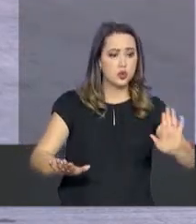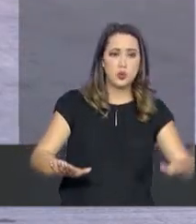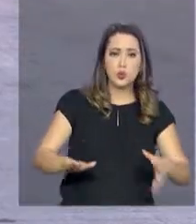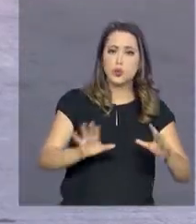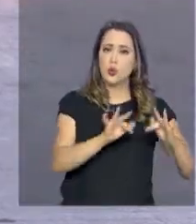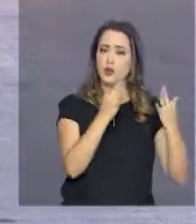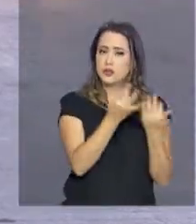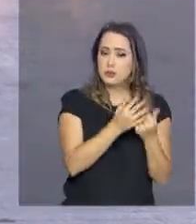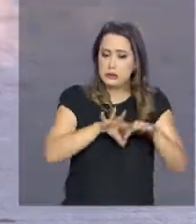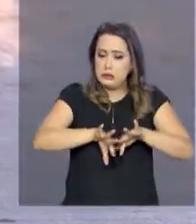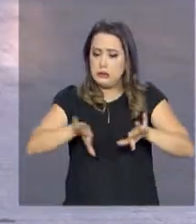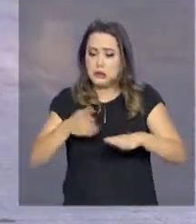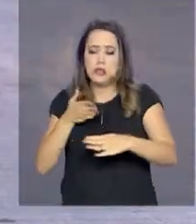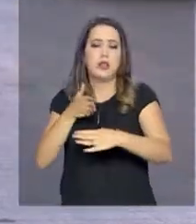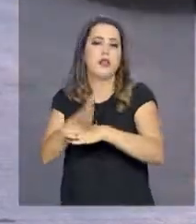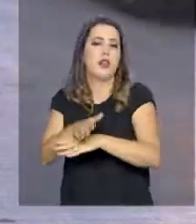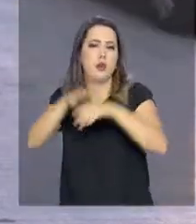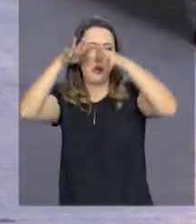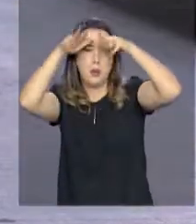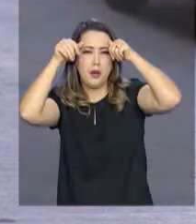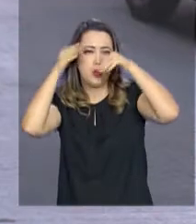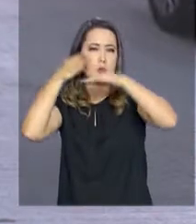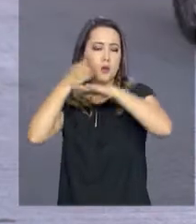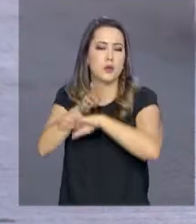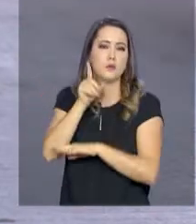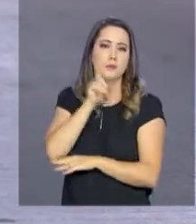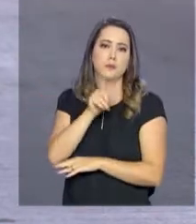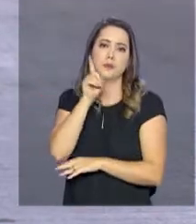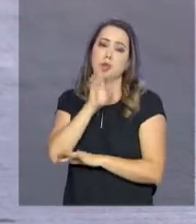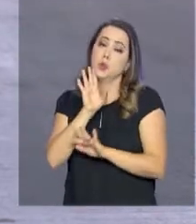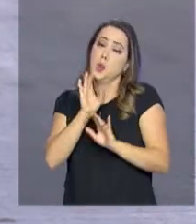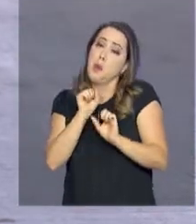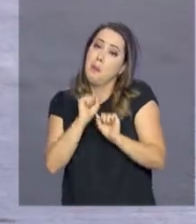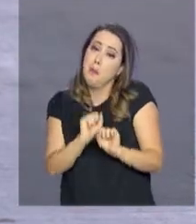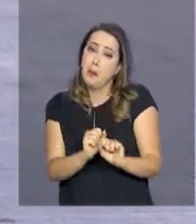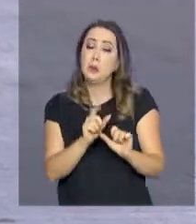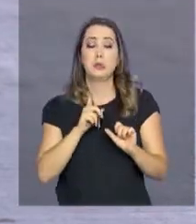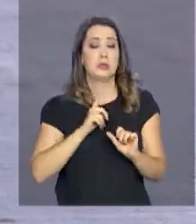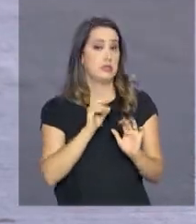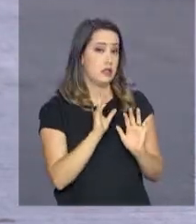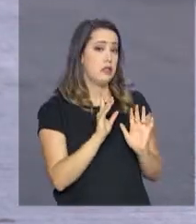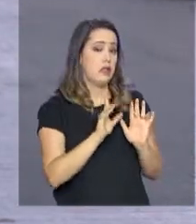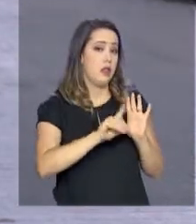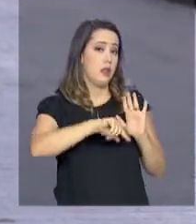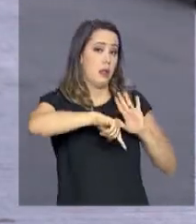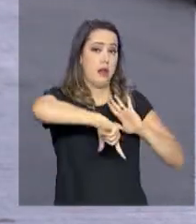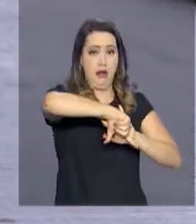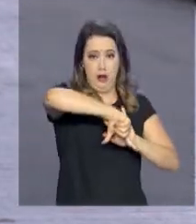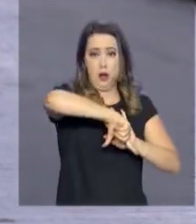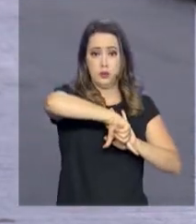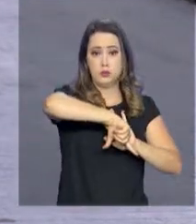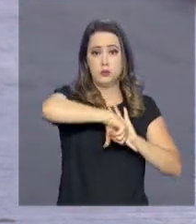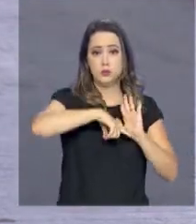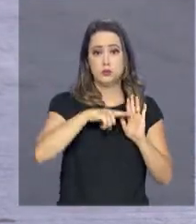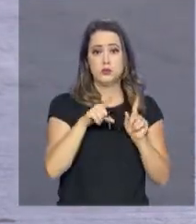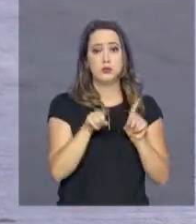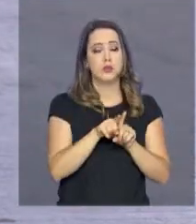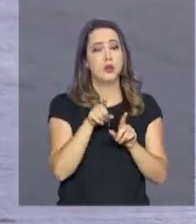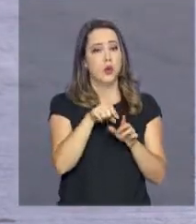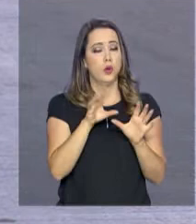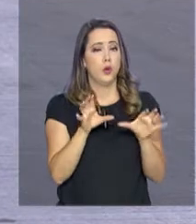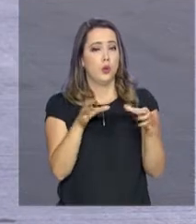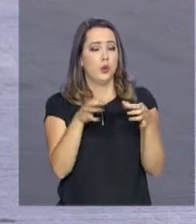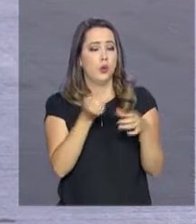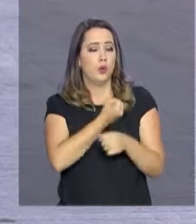fronteira entre o México e os Estados Unidos de maneira supostamente ilegal. O número de famílias separadas aumentou